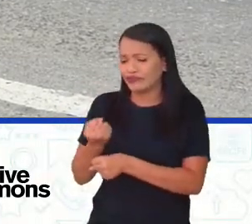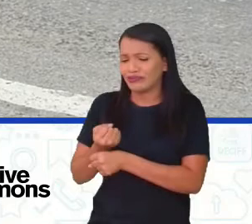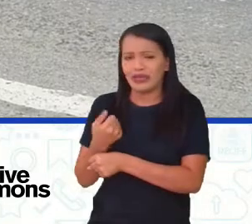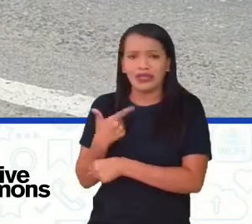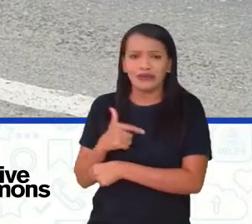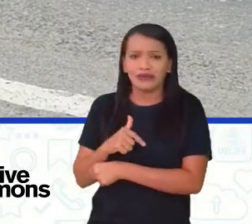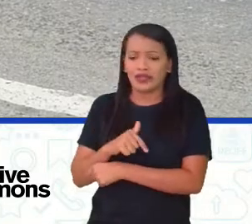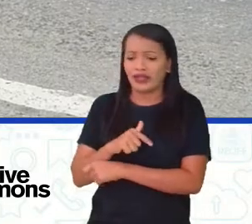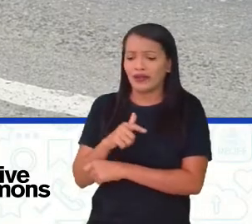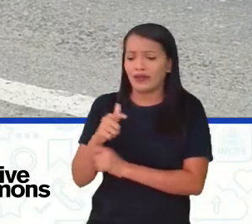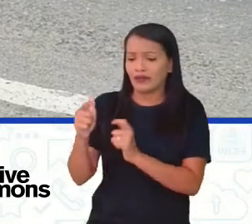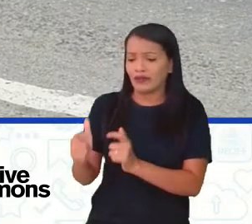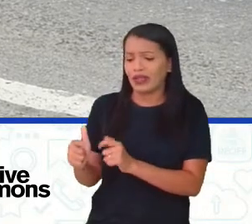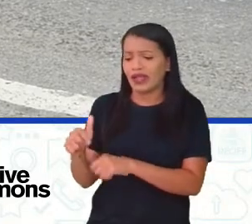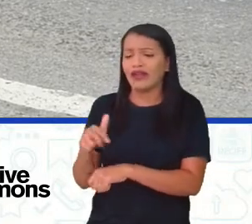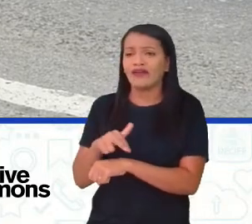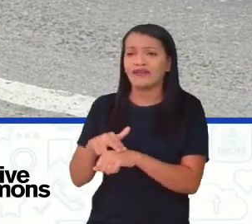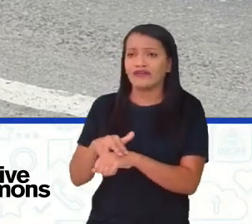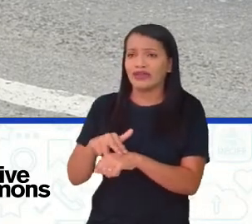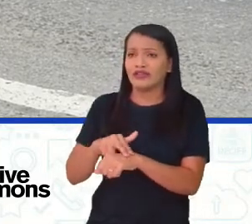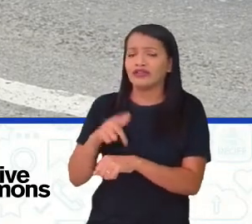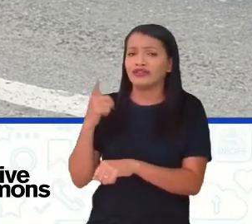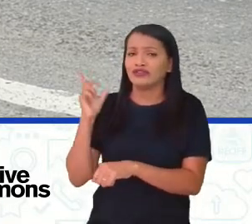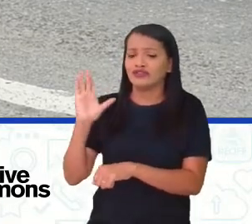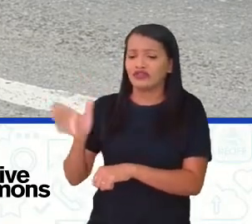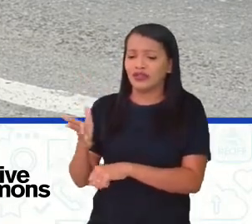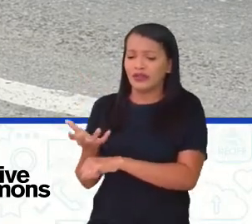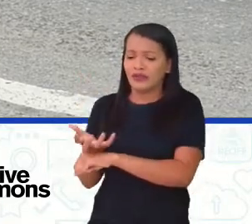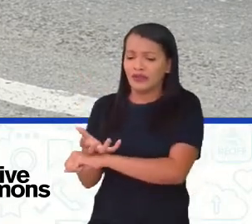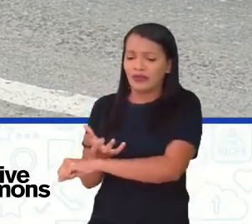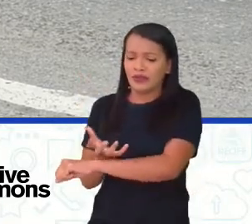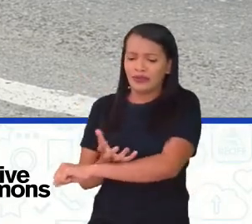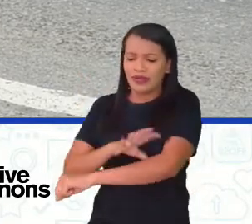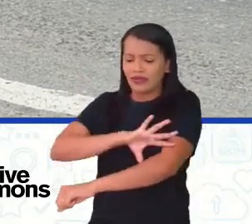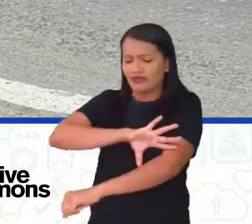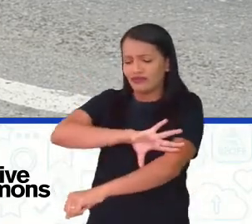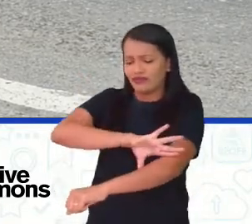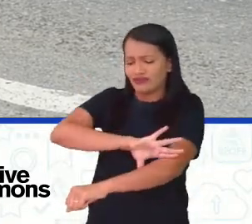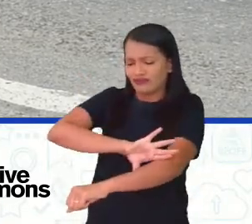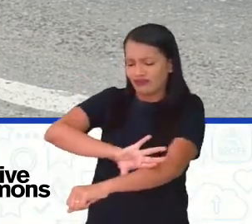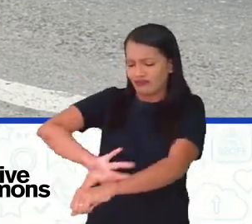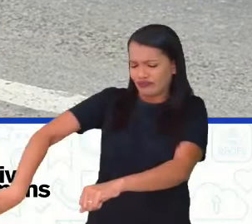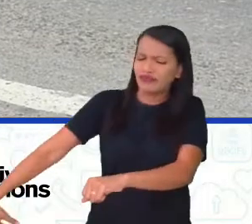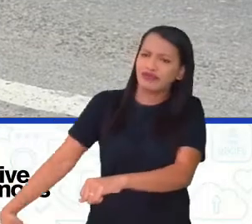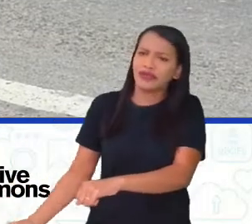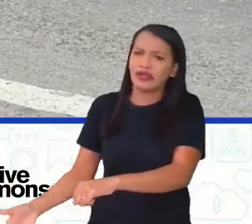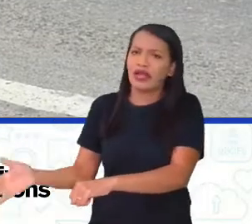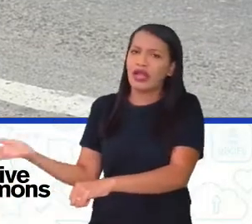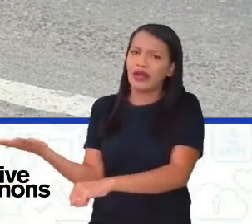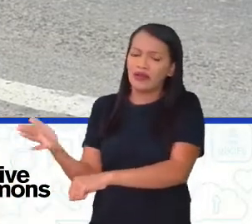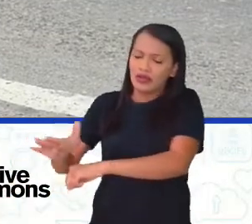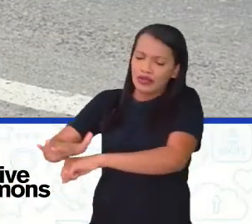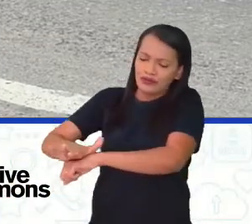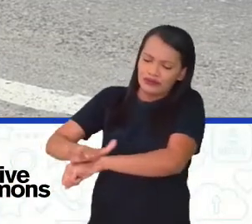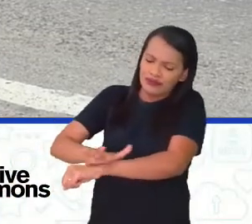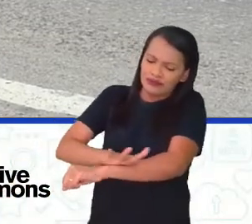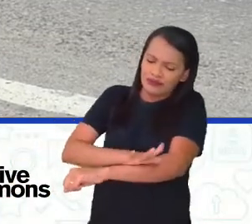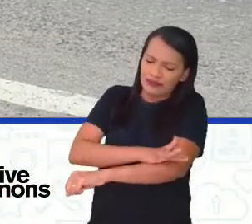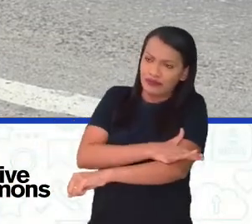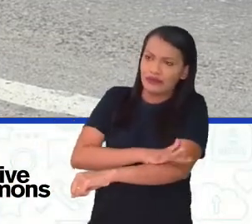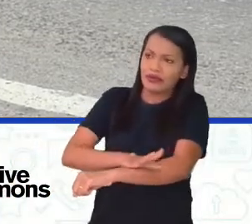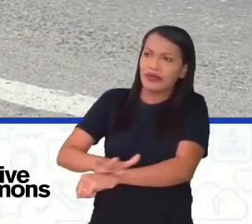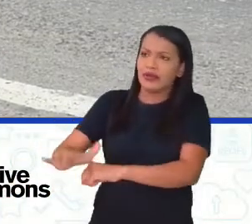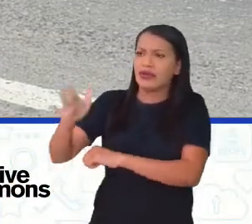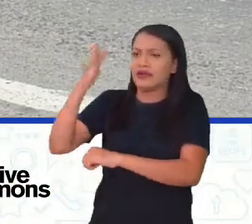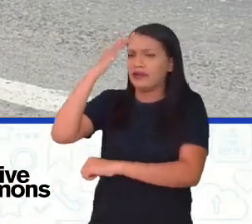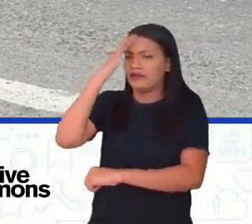verde nenhum, já tirou toda a camada permeável, e tá passando aí o asfalto, professora, que é pra justamente o